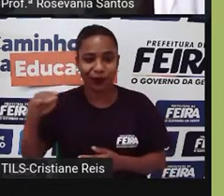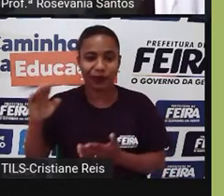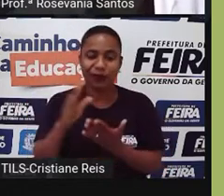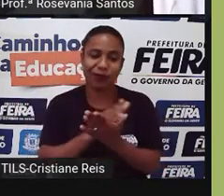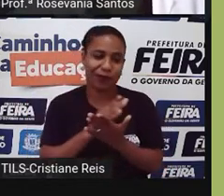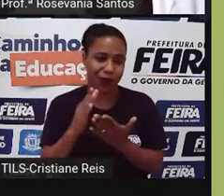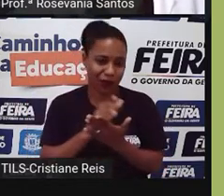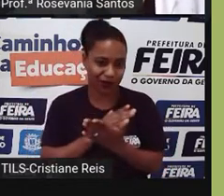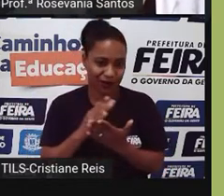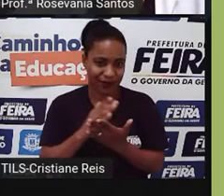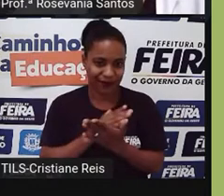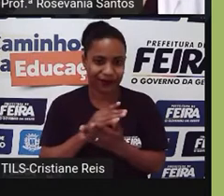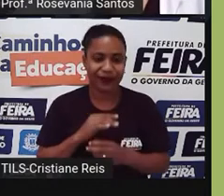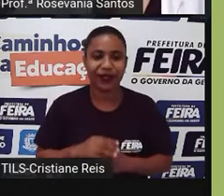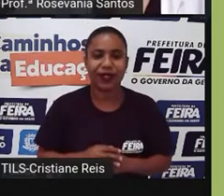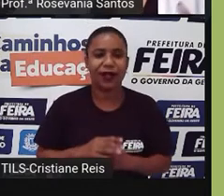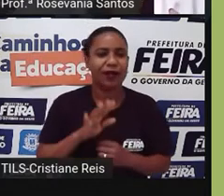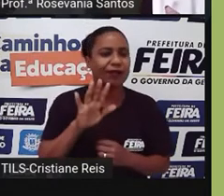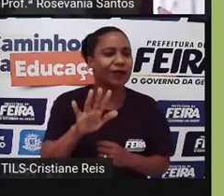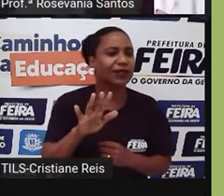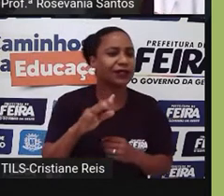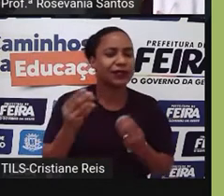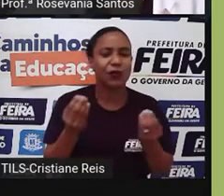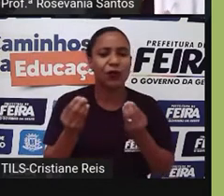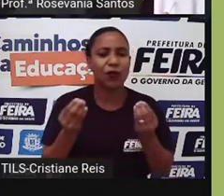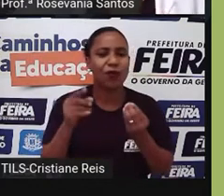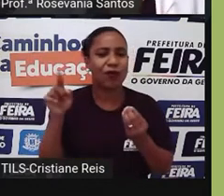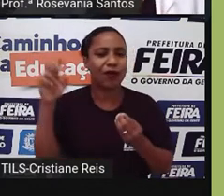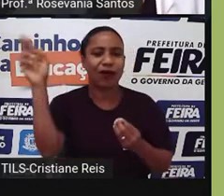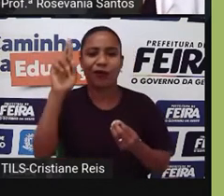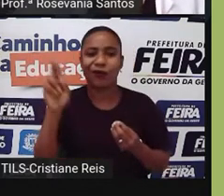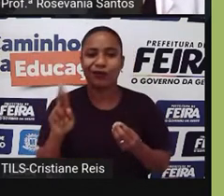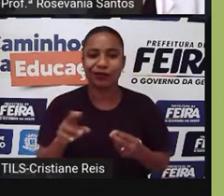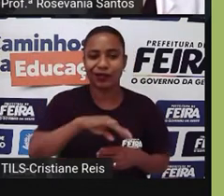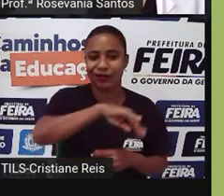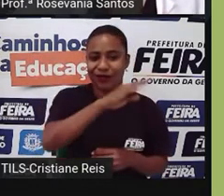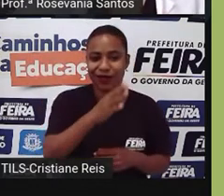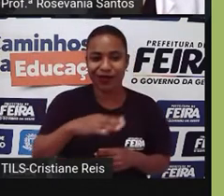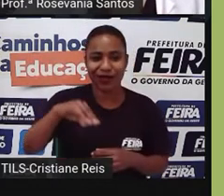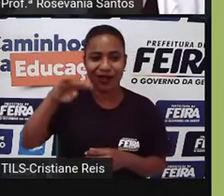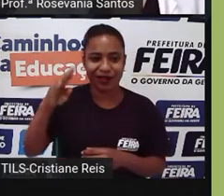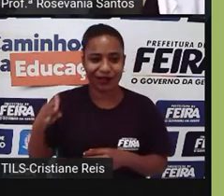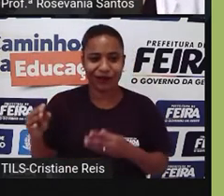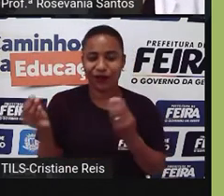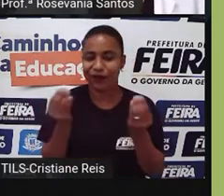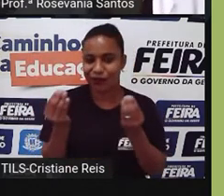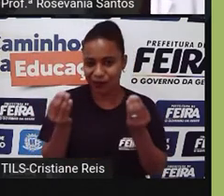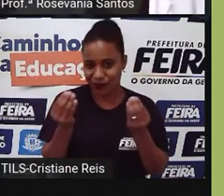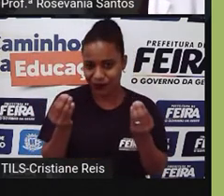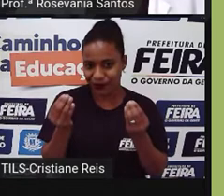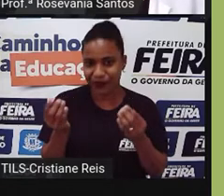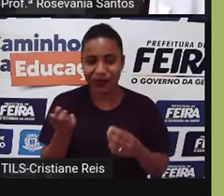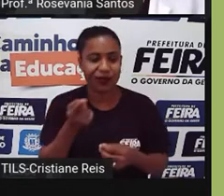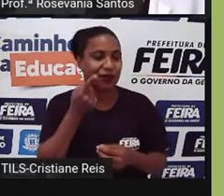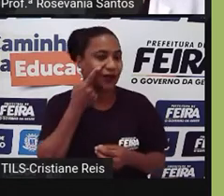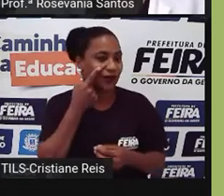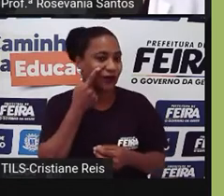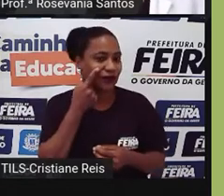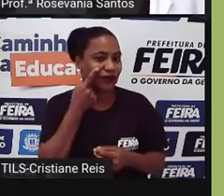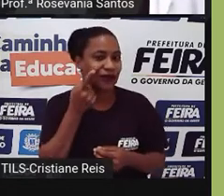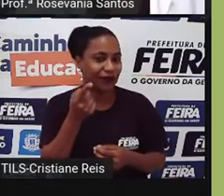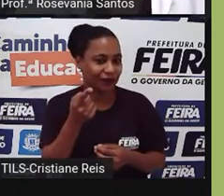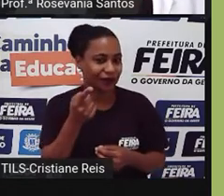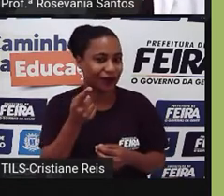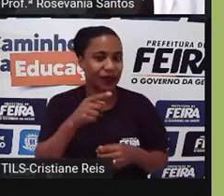Só para a gente entender a importância do relevo, né? Para a Rússia, é interessante a gente chamar a atenção aqui dos montes rurais.